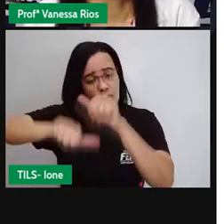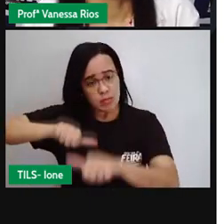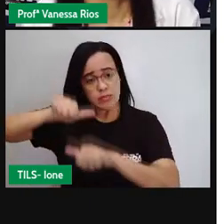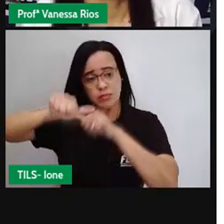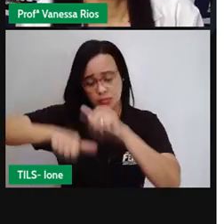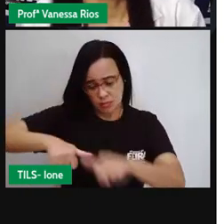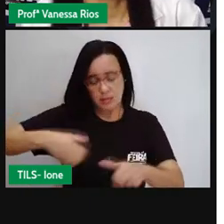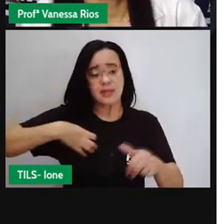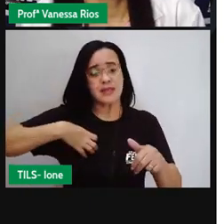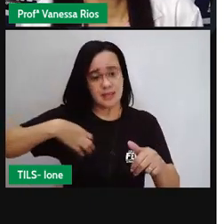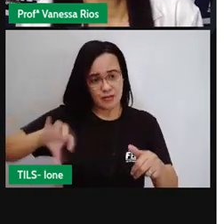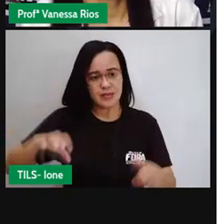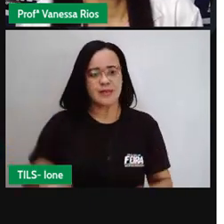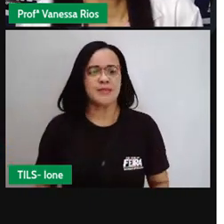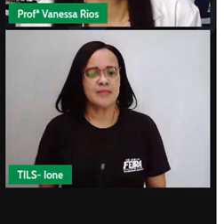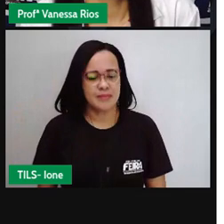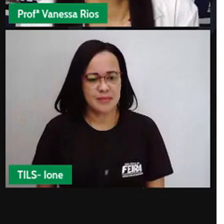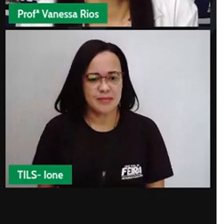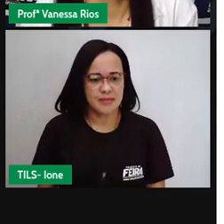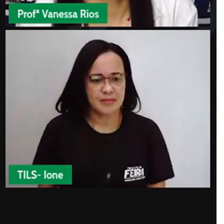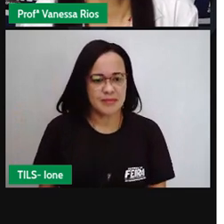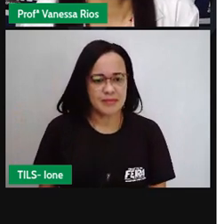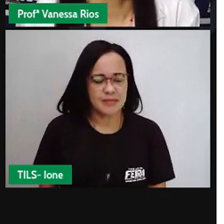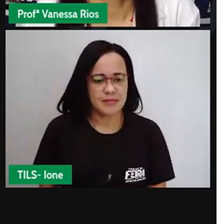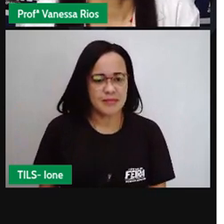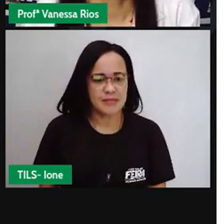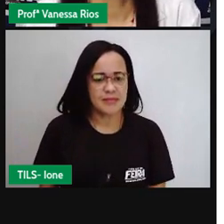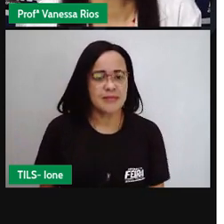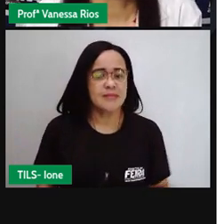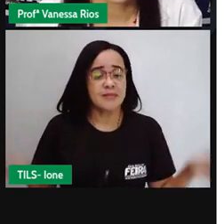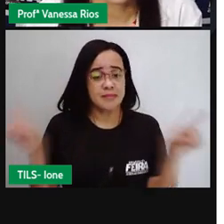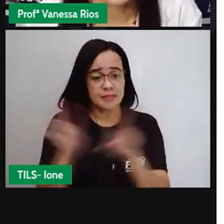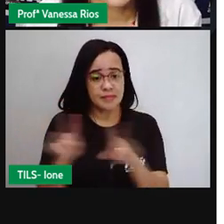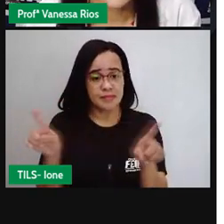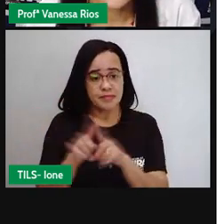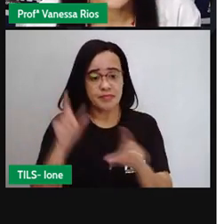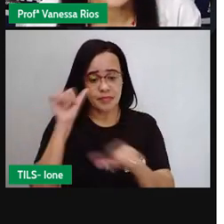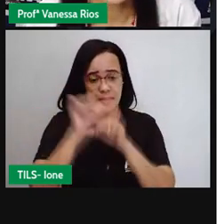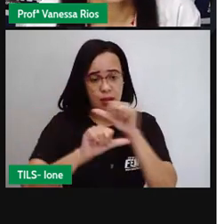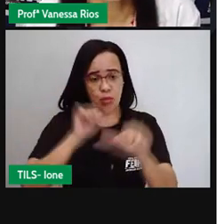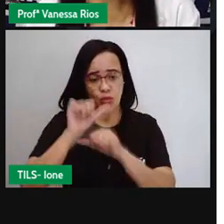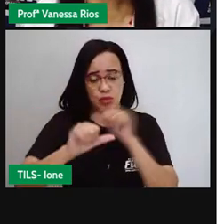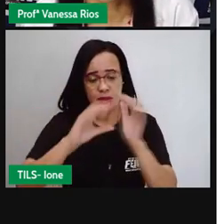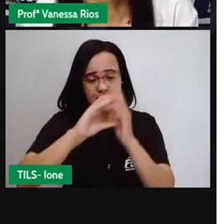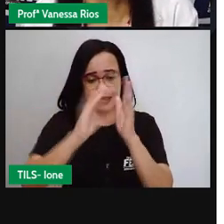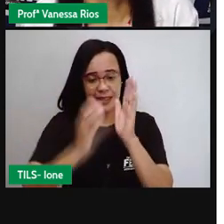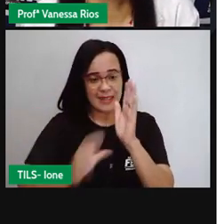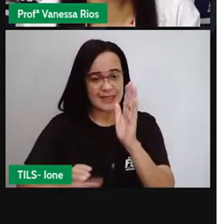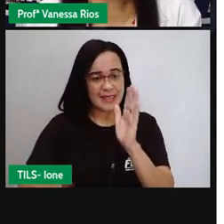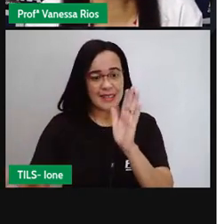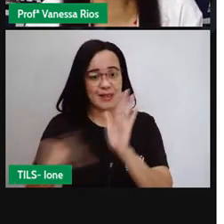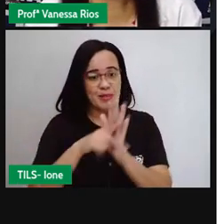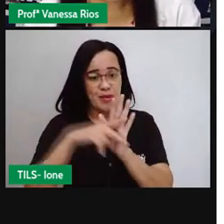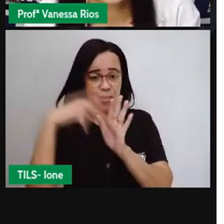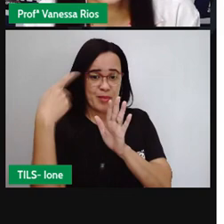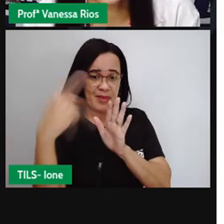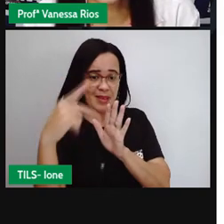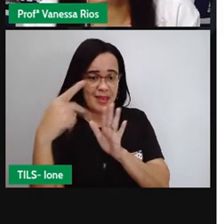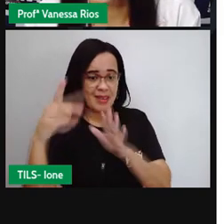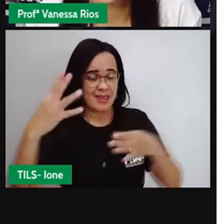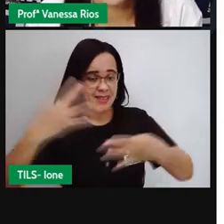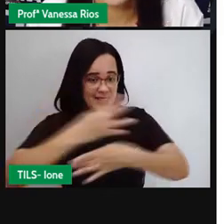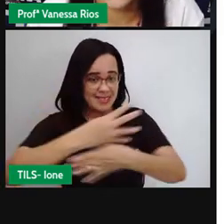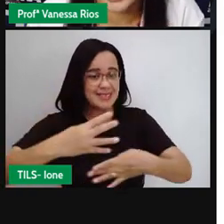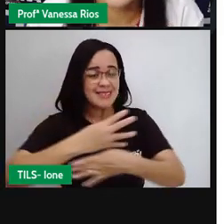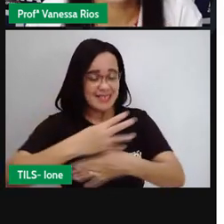aí mudanças nas características da cidade, porque deu oportunidade,